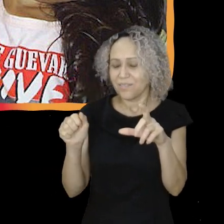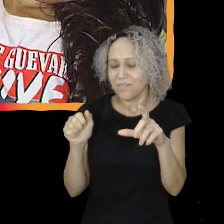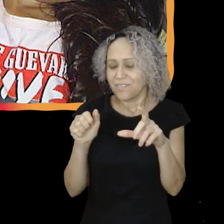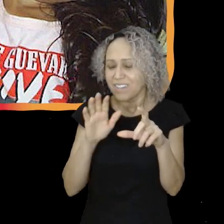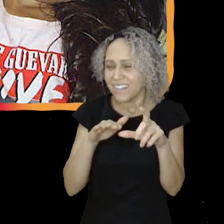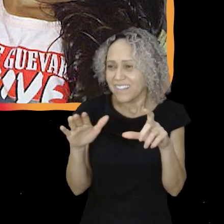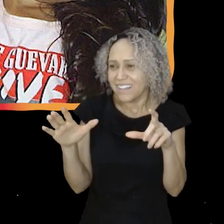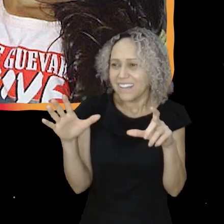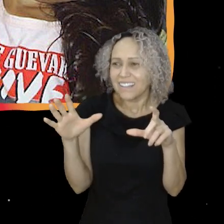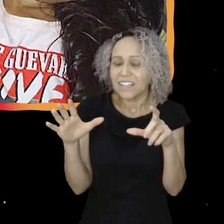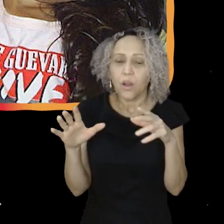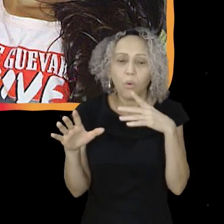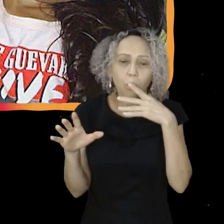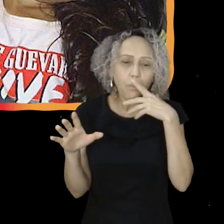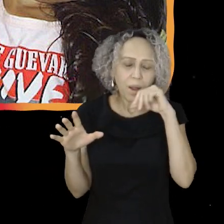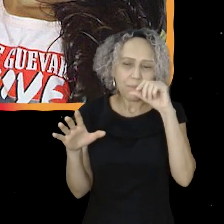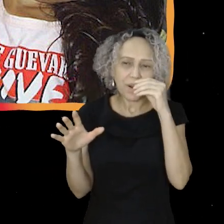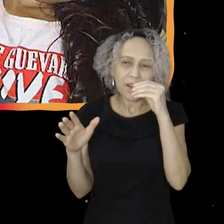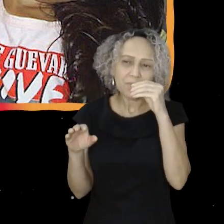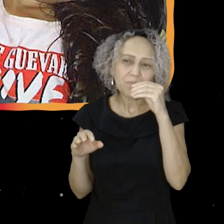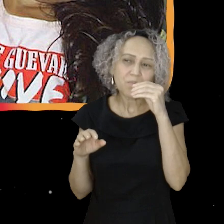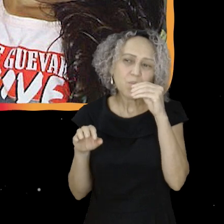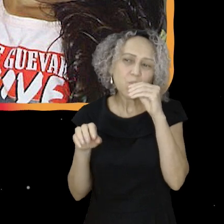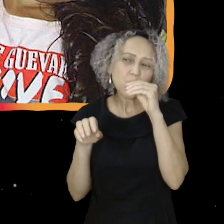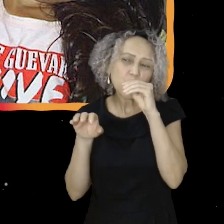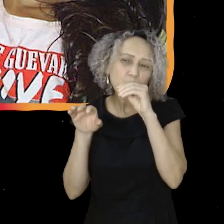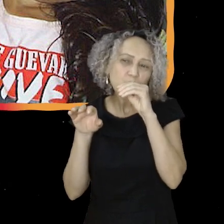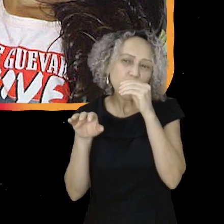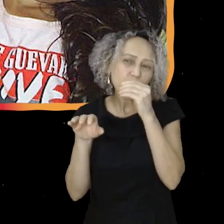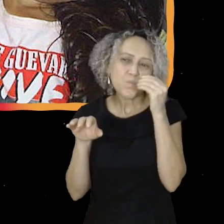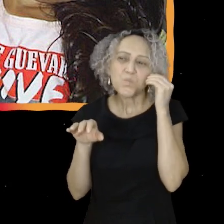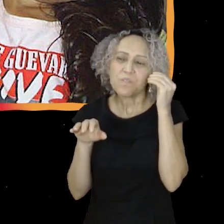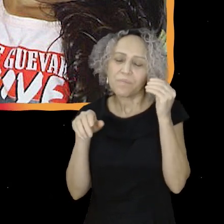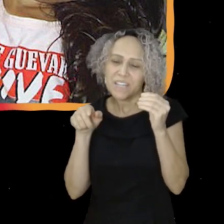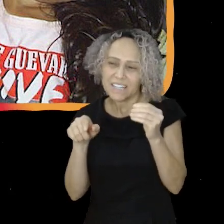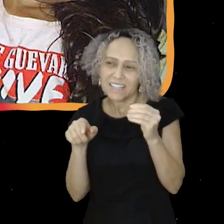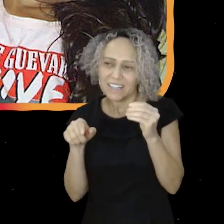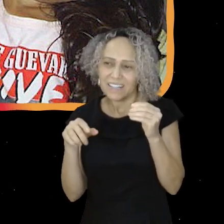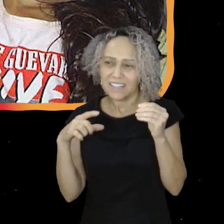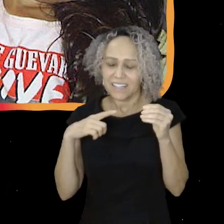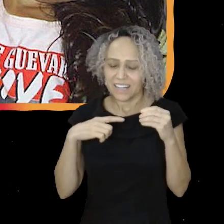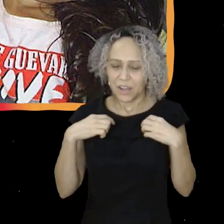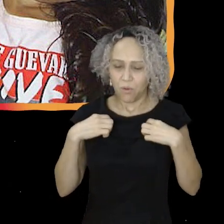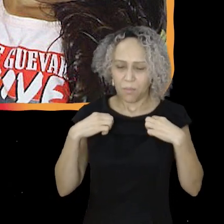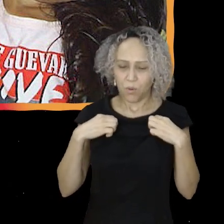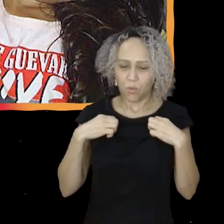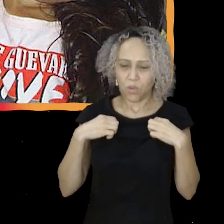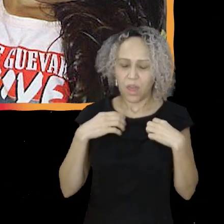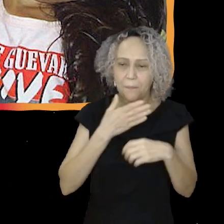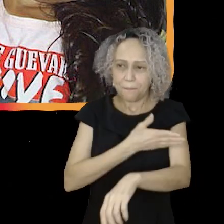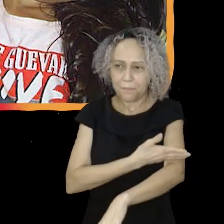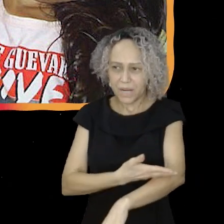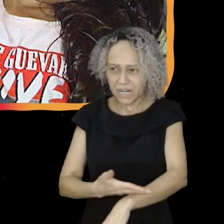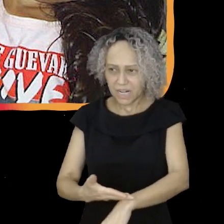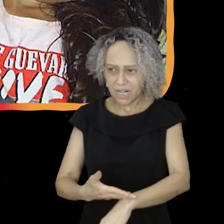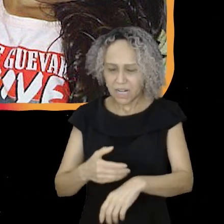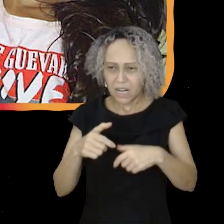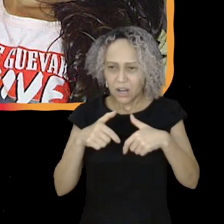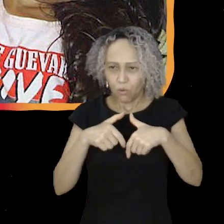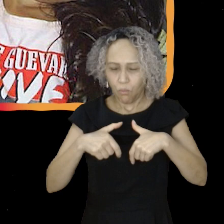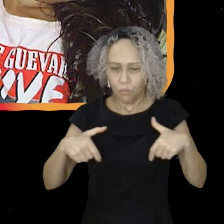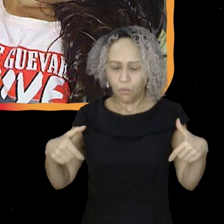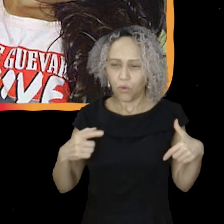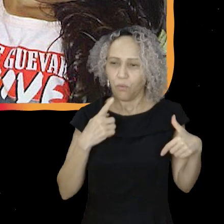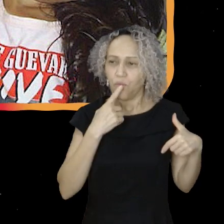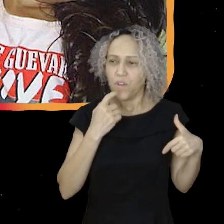Maravilhosa. O deputado tá com uma blusinha escrita Tchê Guevara vive, escrito em branco, sob um fundo vermelho. eu acho maravilhoso. Mas